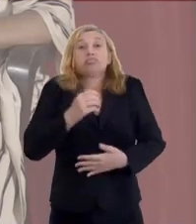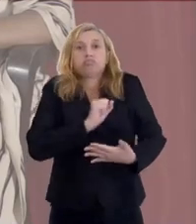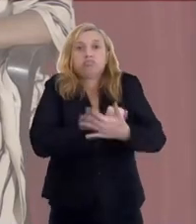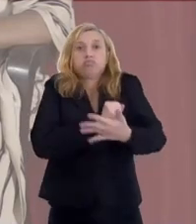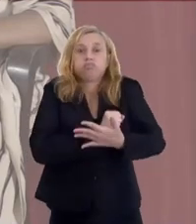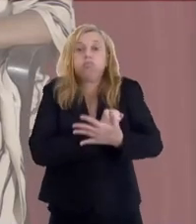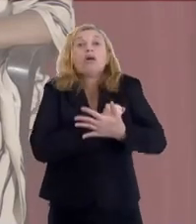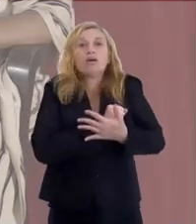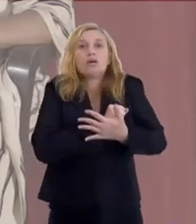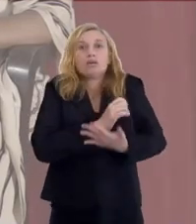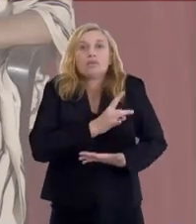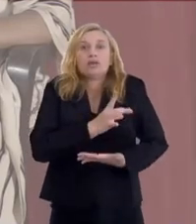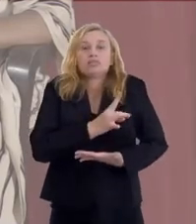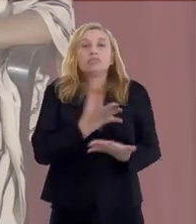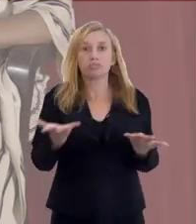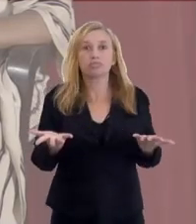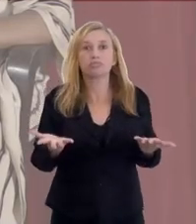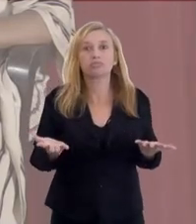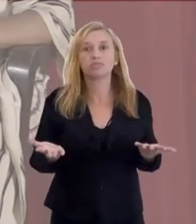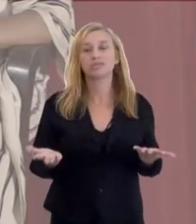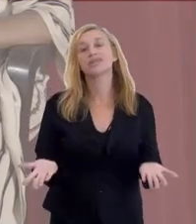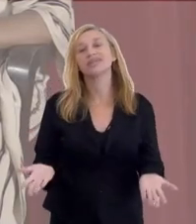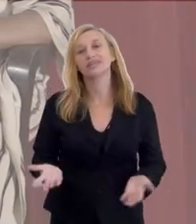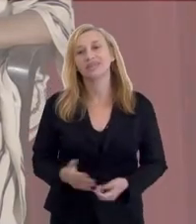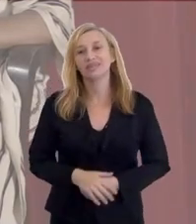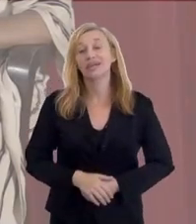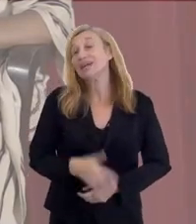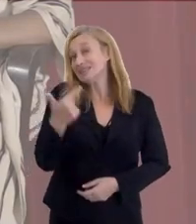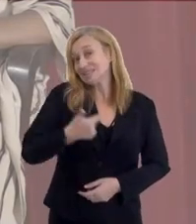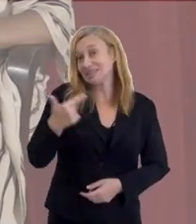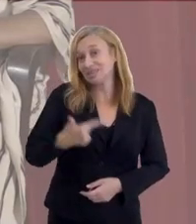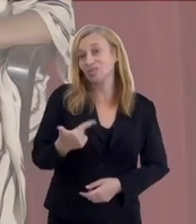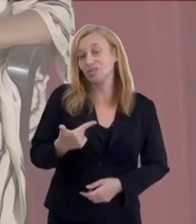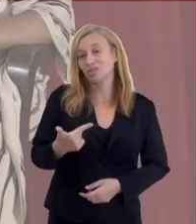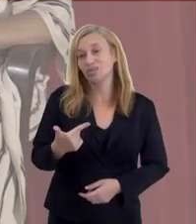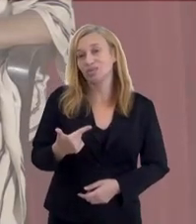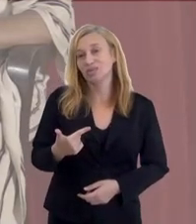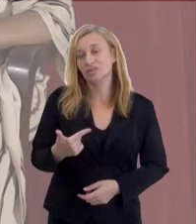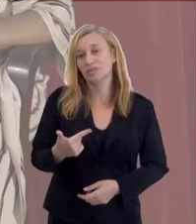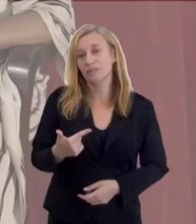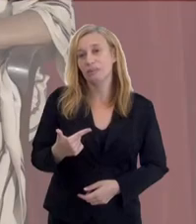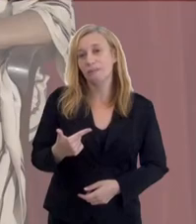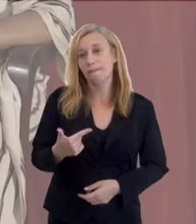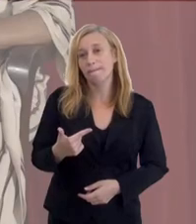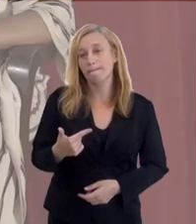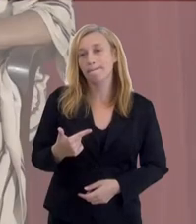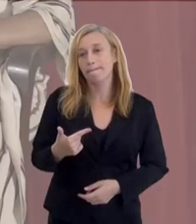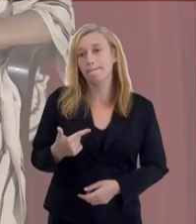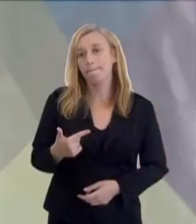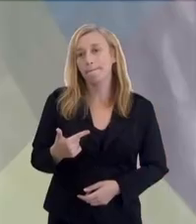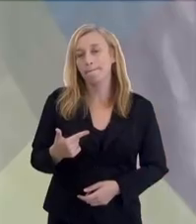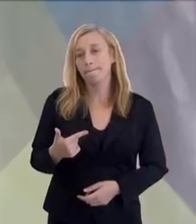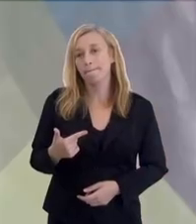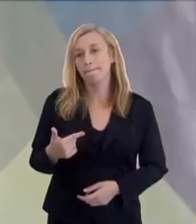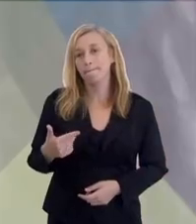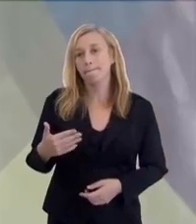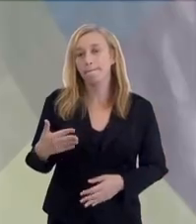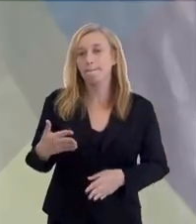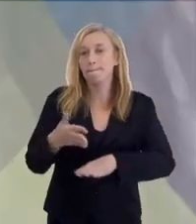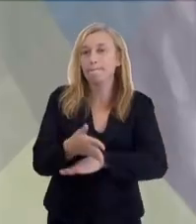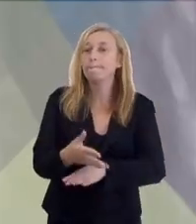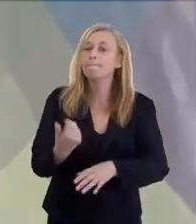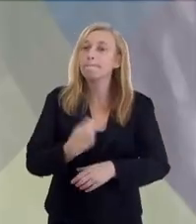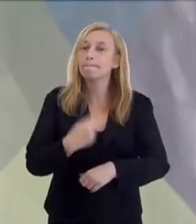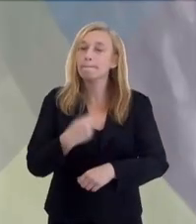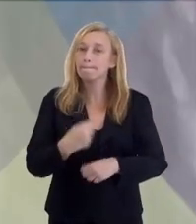pode ter um medo. e o segundo fator, que, para aparecer, precisa de um